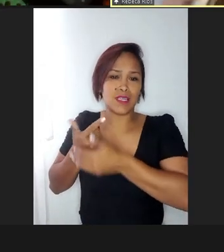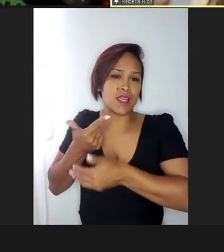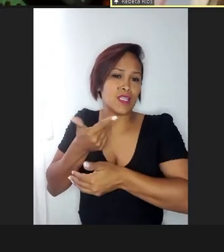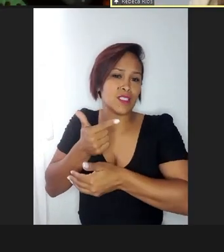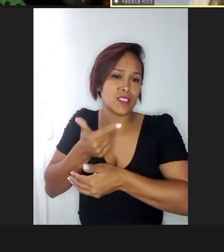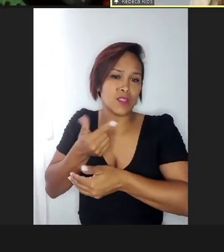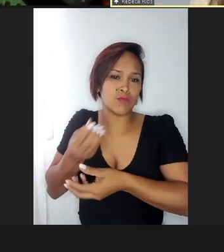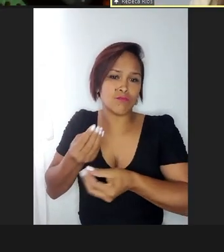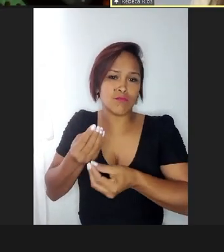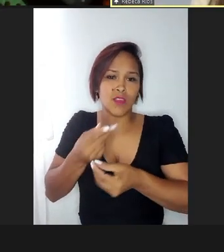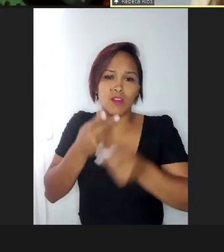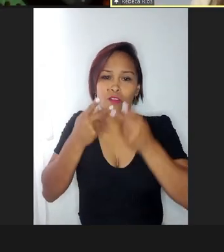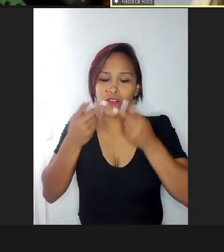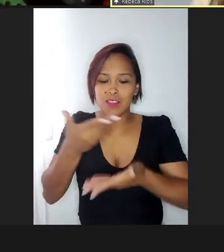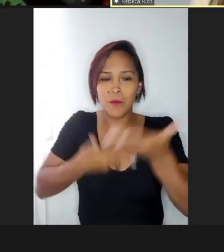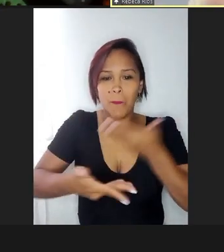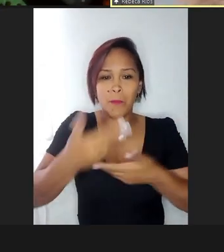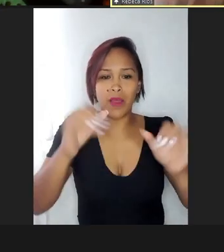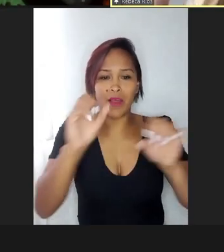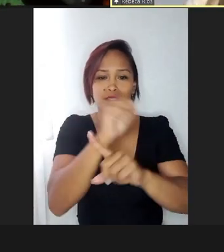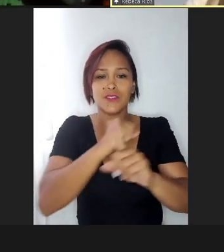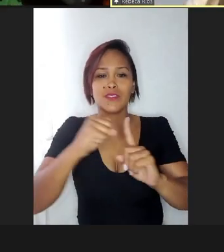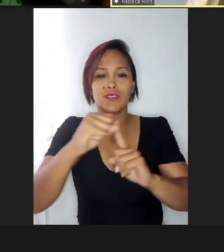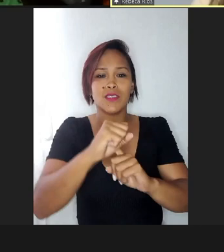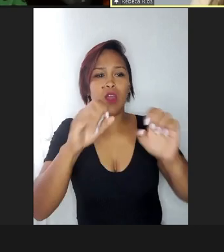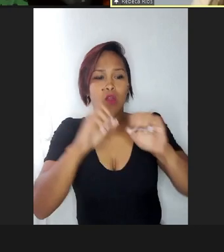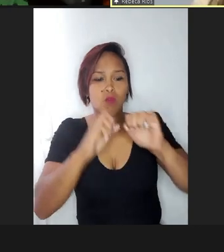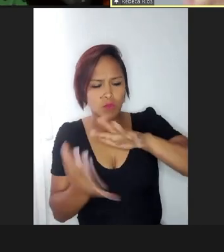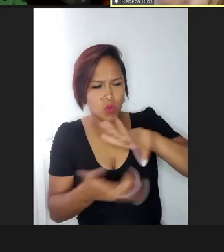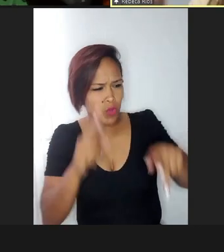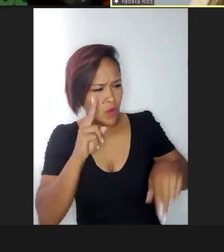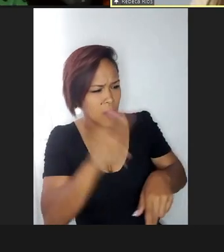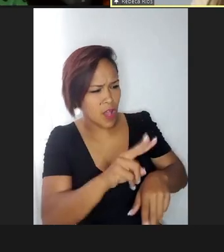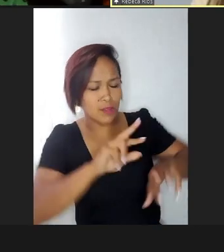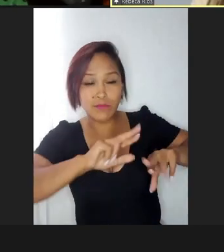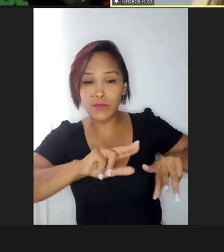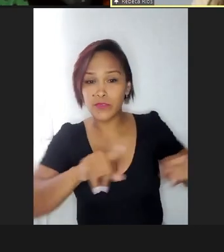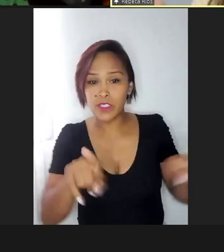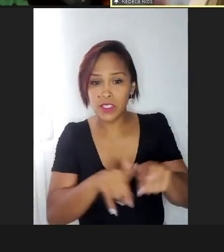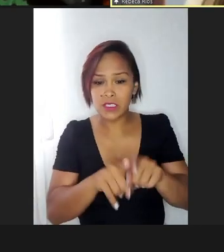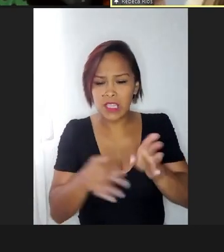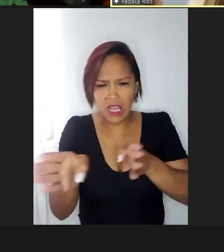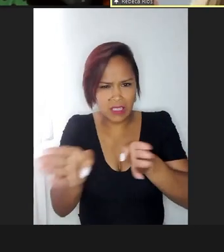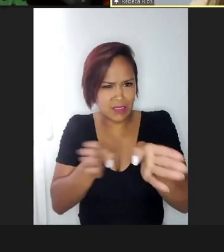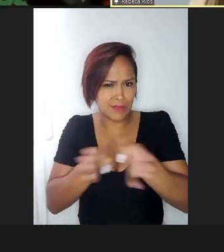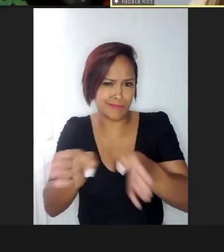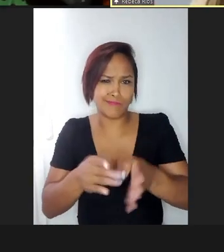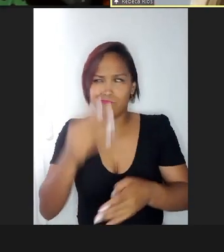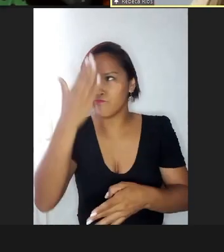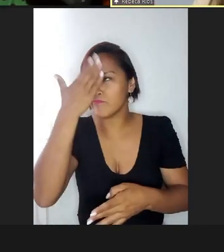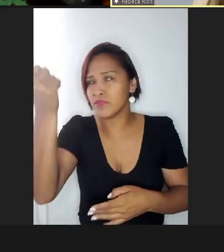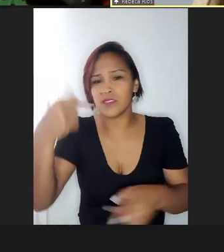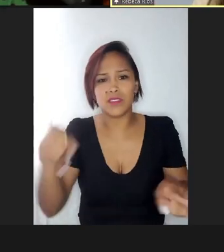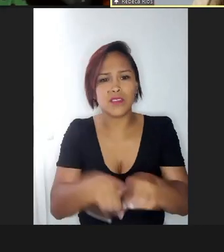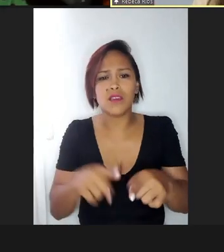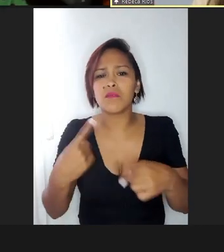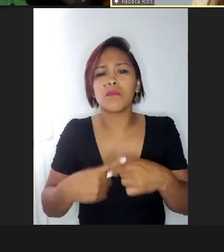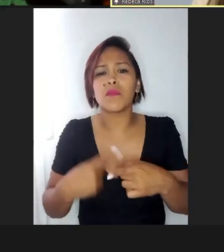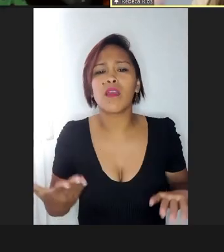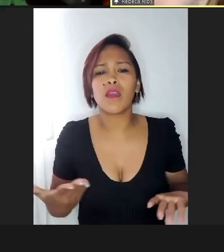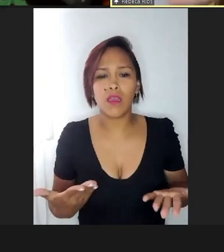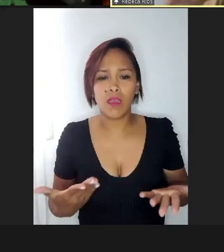elas não faziam parte da sociedade, o mundo não olhava pra elas, acessibilidade, acessibilidade pra quê, né,